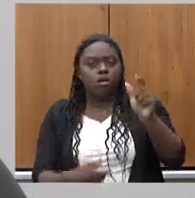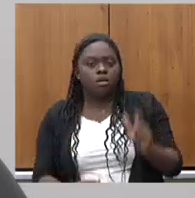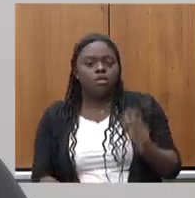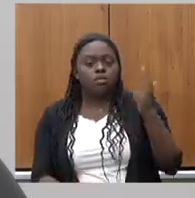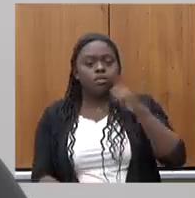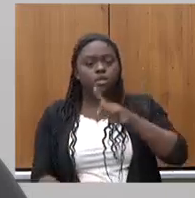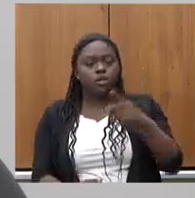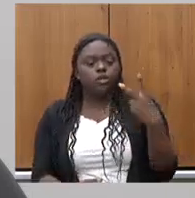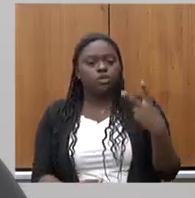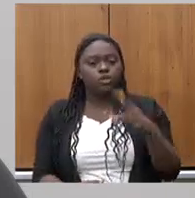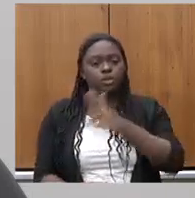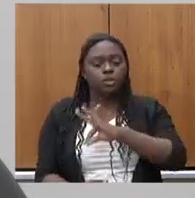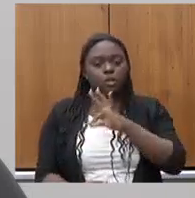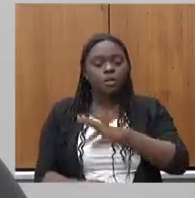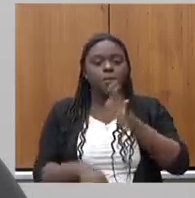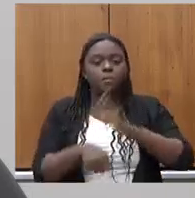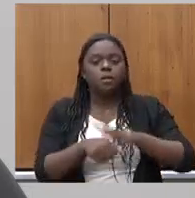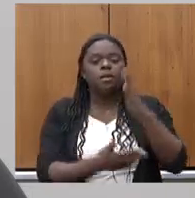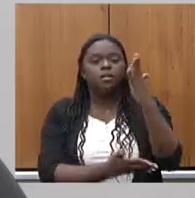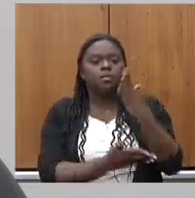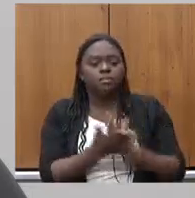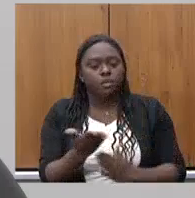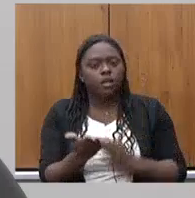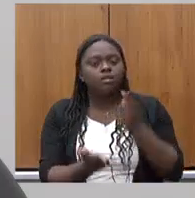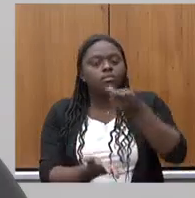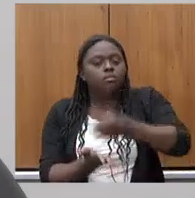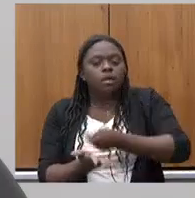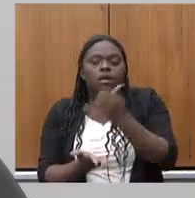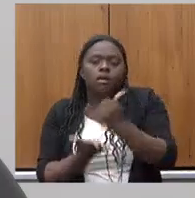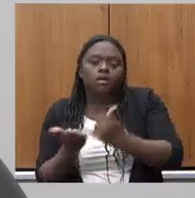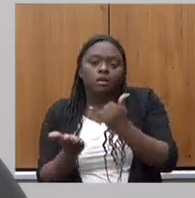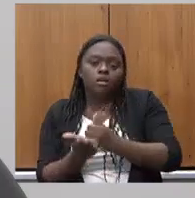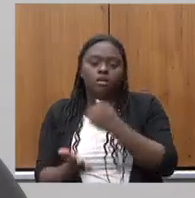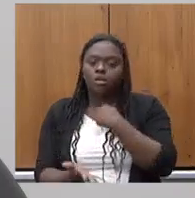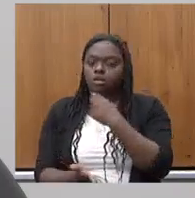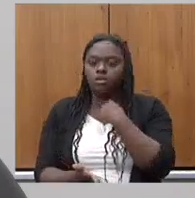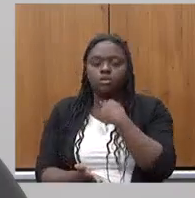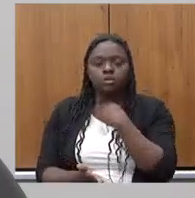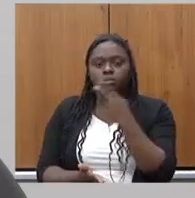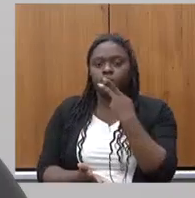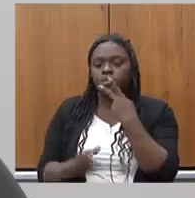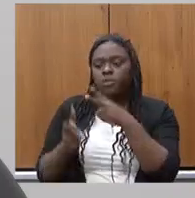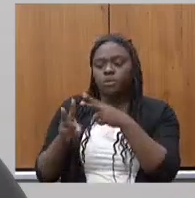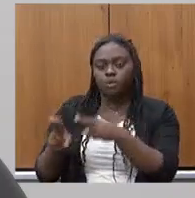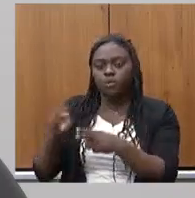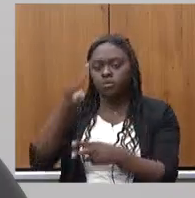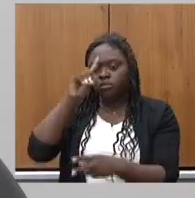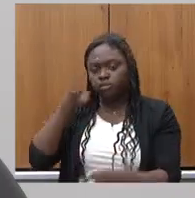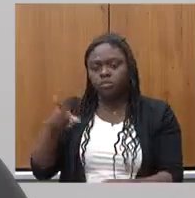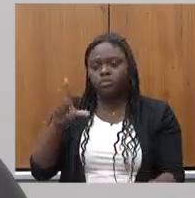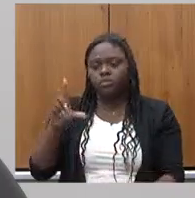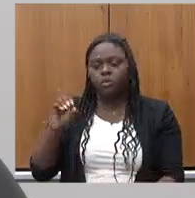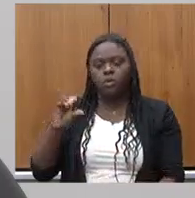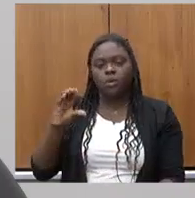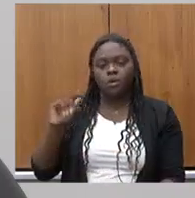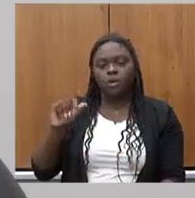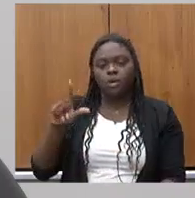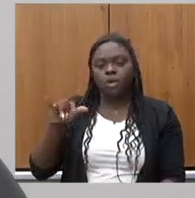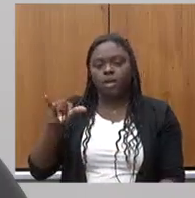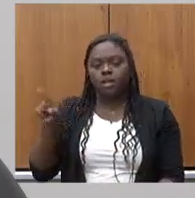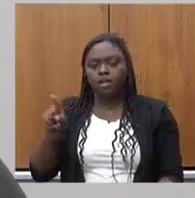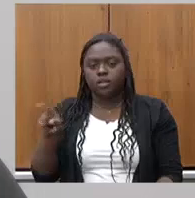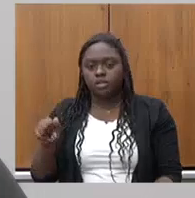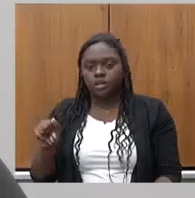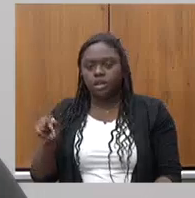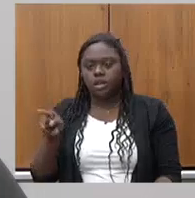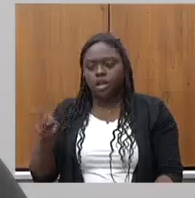menos paga mais da metade do seu salário em impostos eu não posso dizer o mesmo do dono da localiza ele não paga mais de 50% da sua